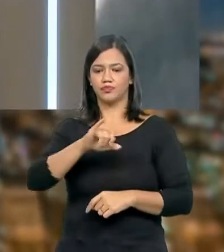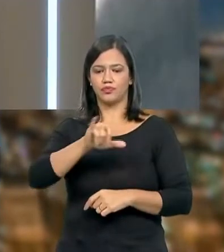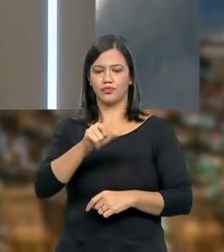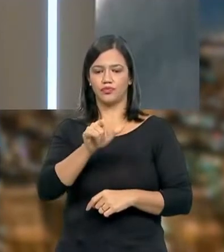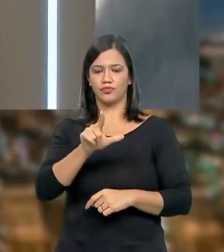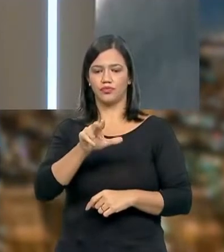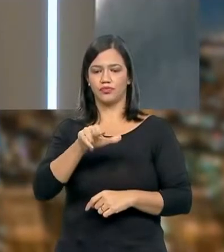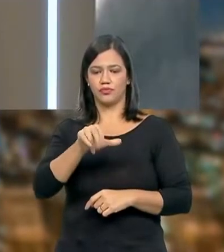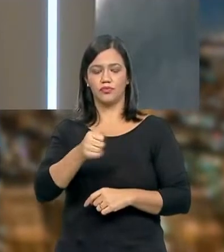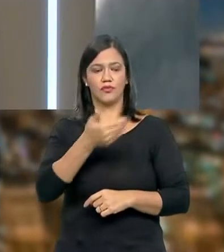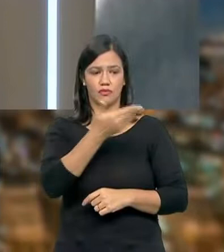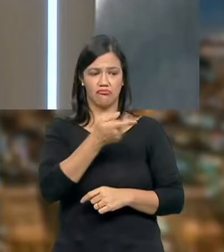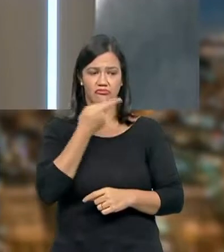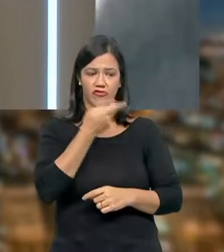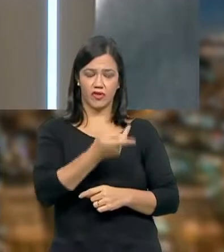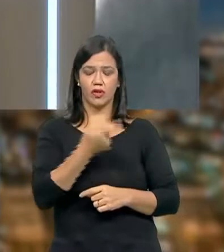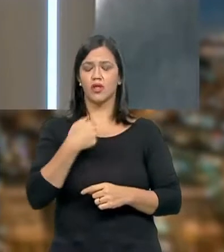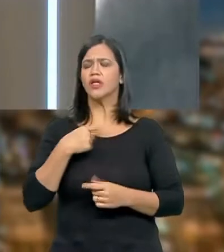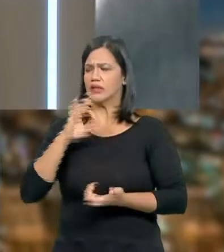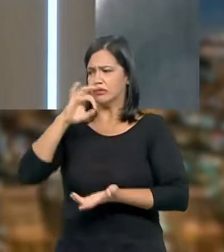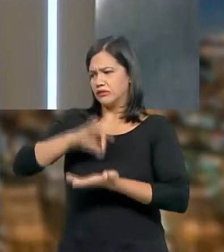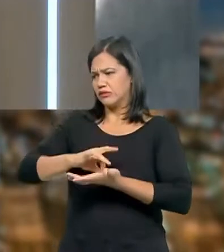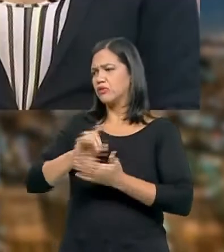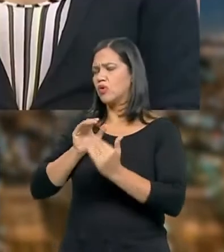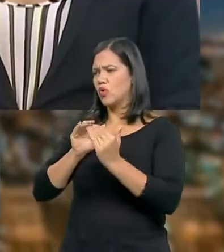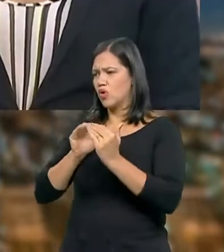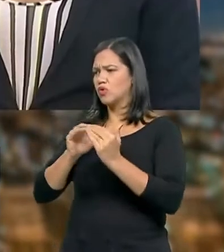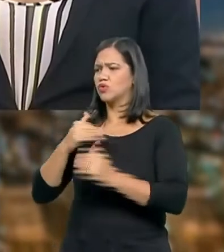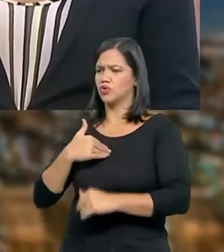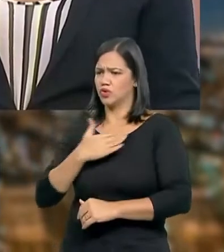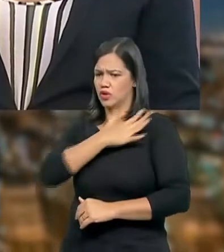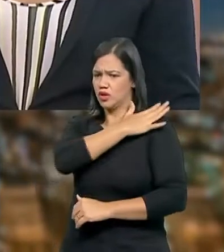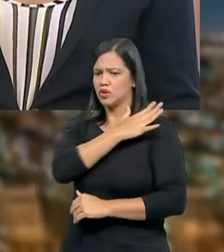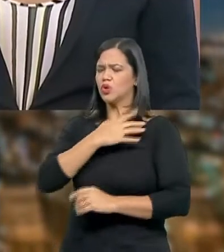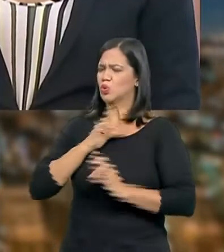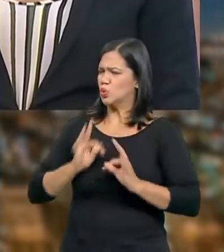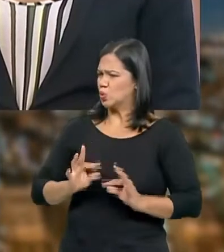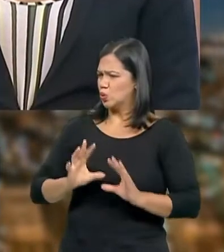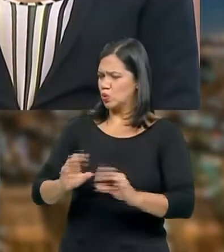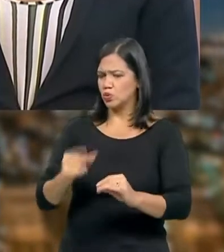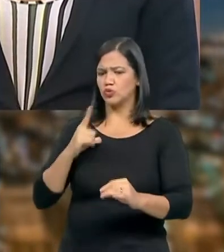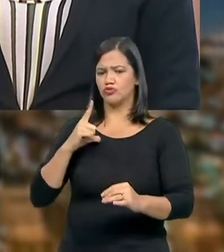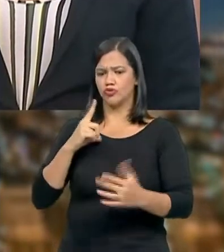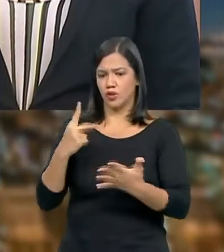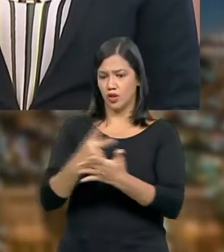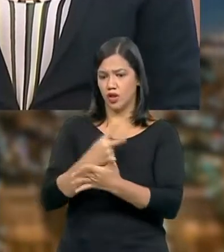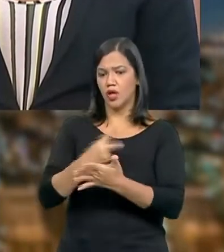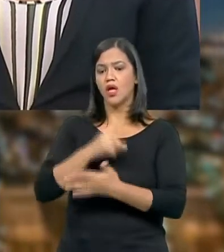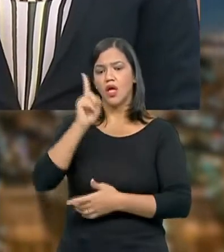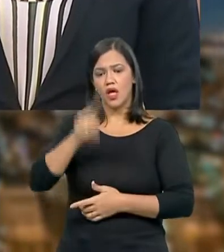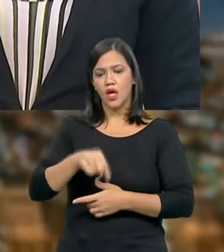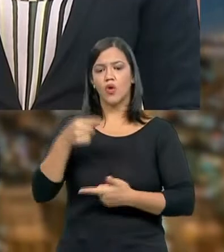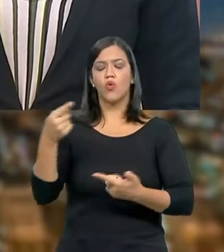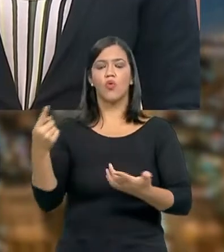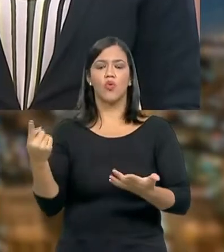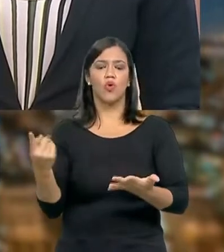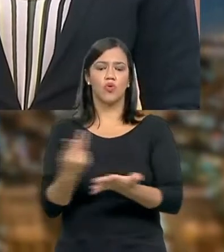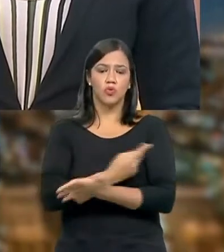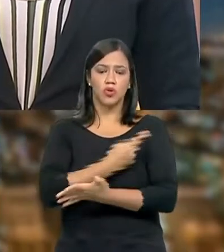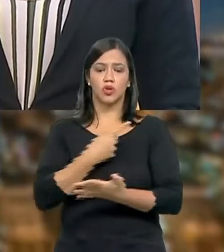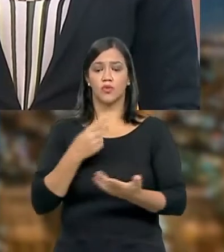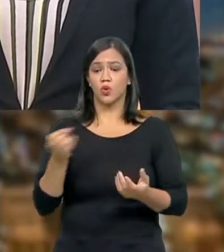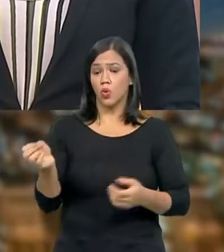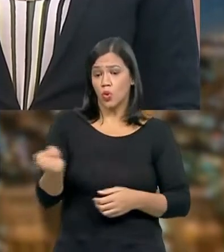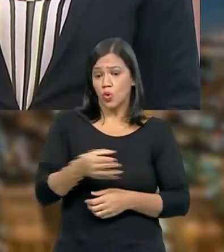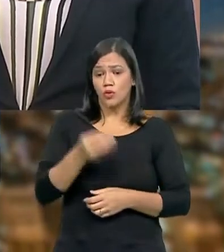Eu concordo com o general que, de fato, houve erros de todas as partes, era uma situação nova, estava todo mundo